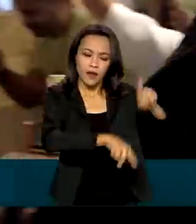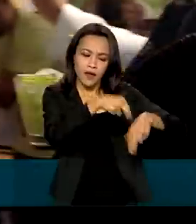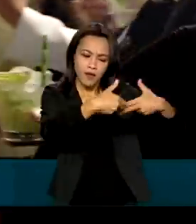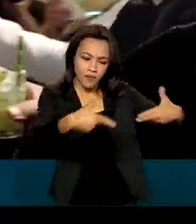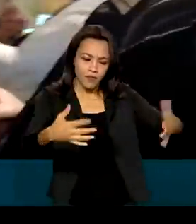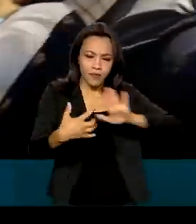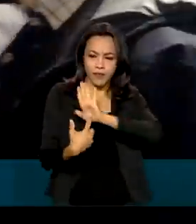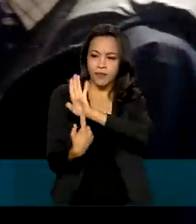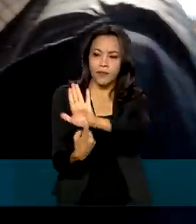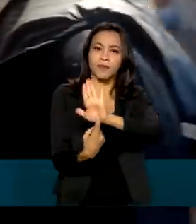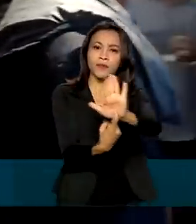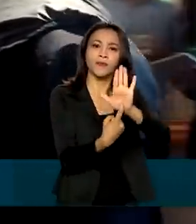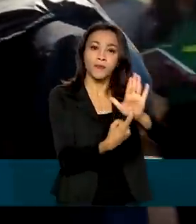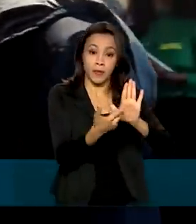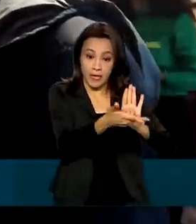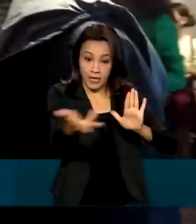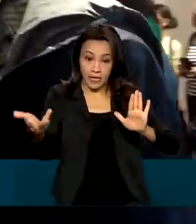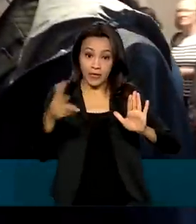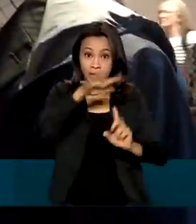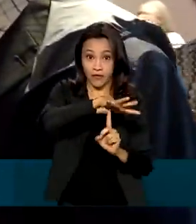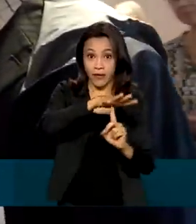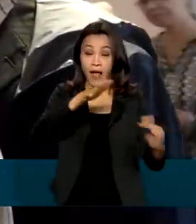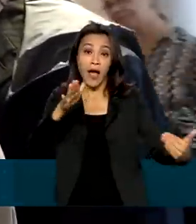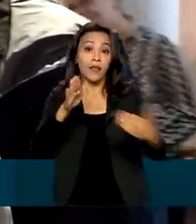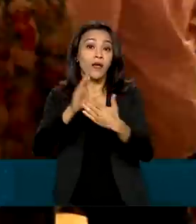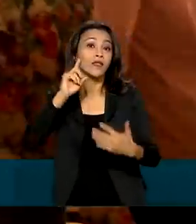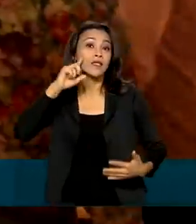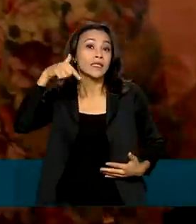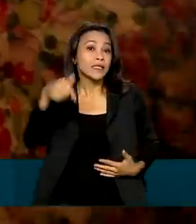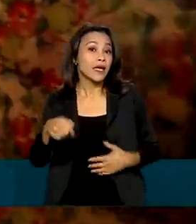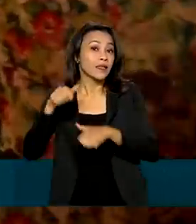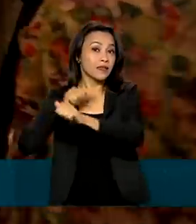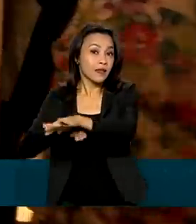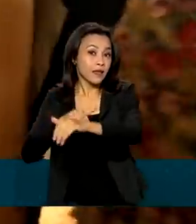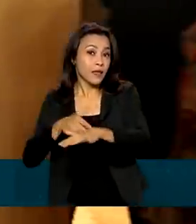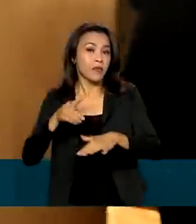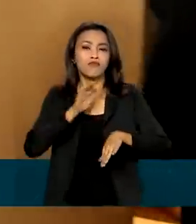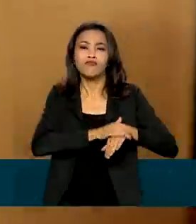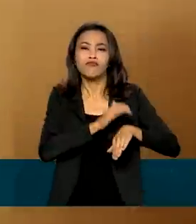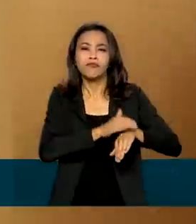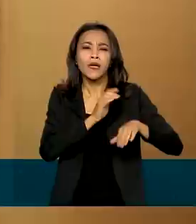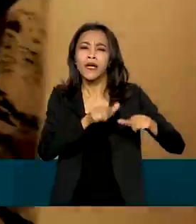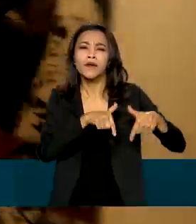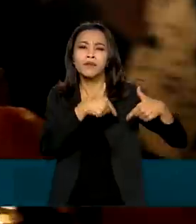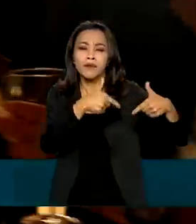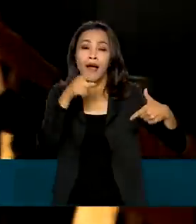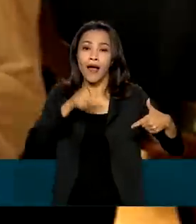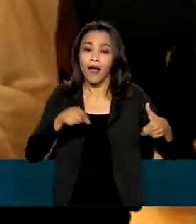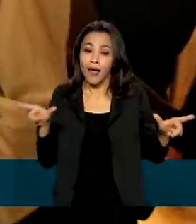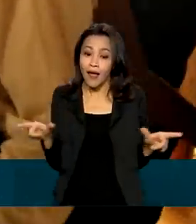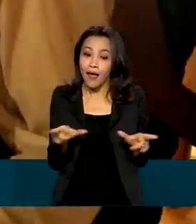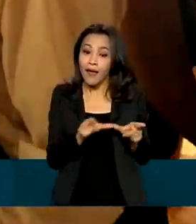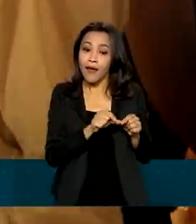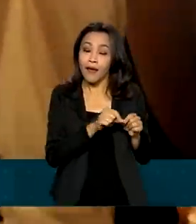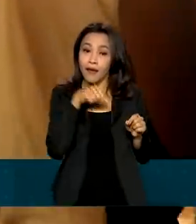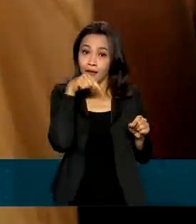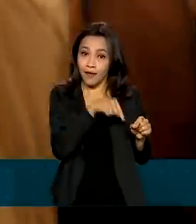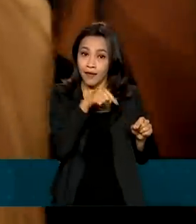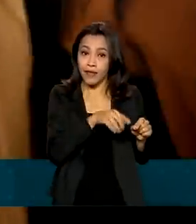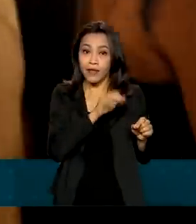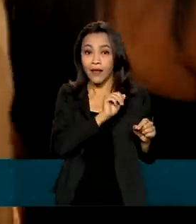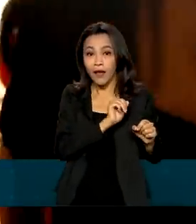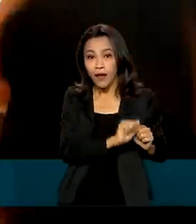exibição. O evento vai até 7 de setembro. A iniciativa é da Agência Brasileira de Promoção de